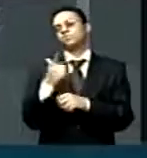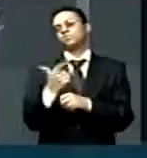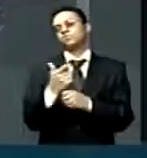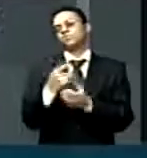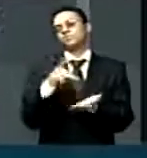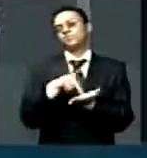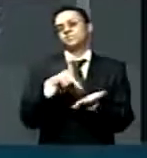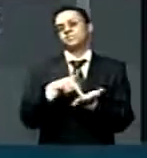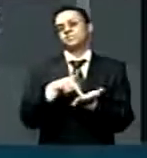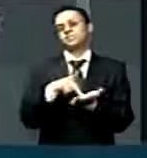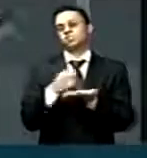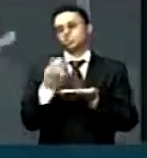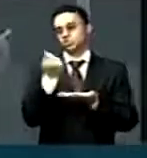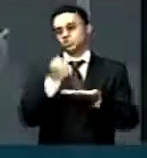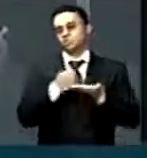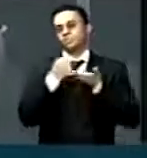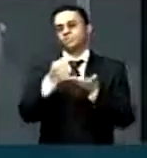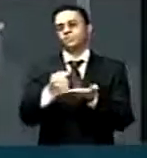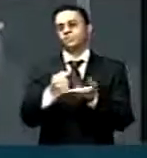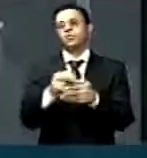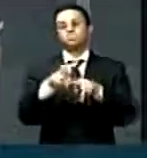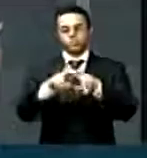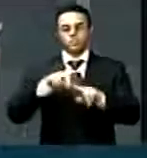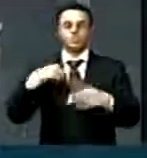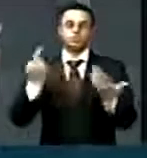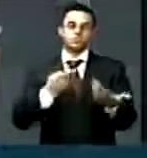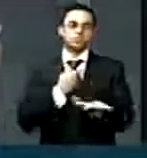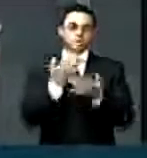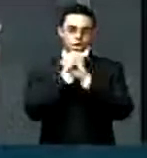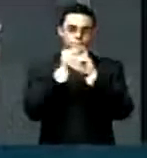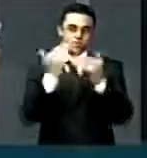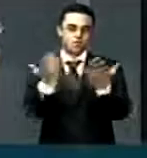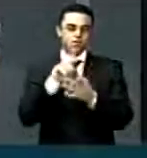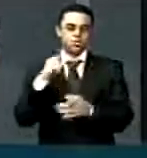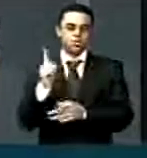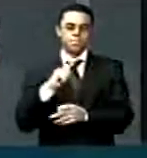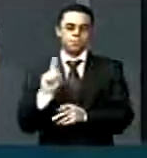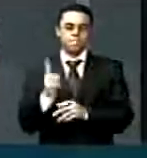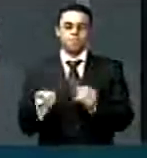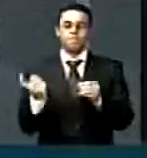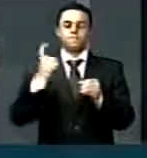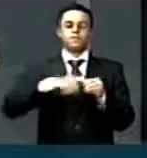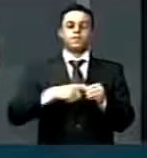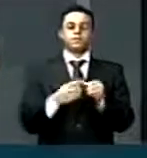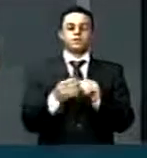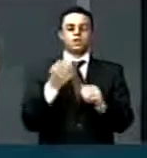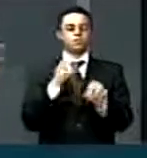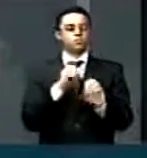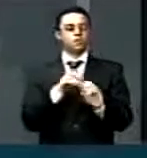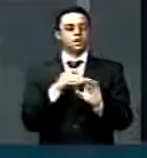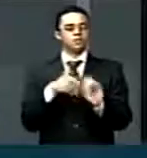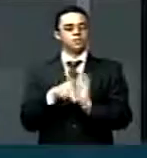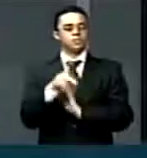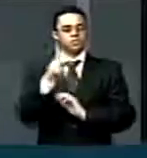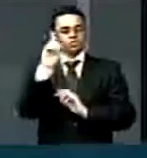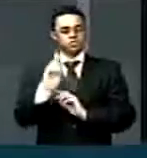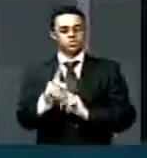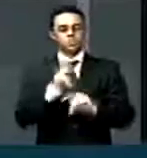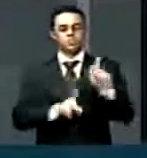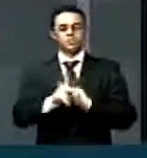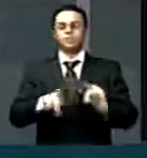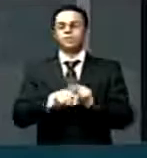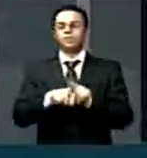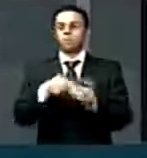injeção de recursos. Por isso, o nosso pronunciamento, não ao retrocesso, educação, direito da população, em dever do